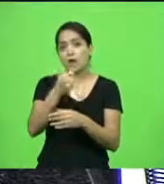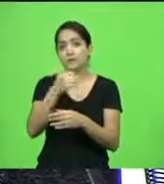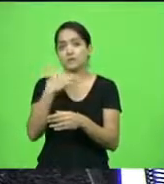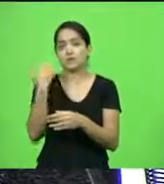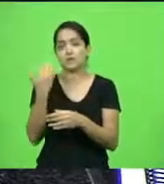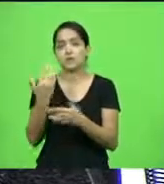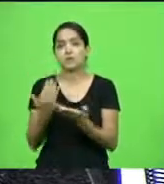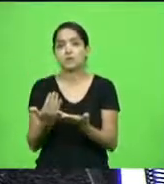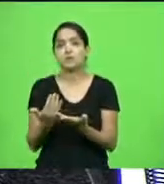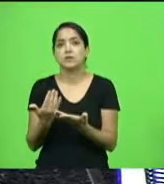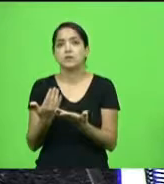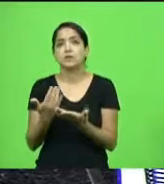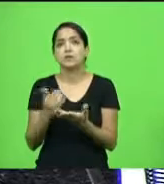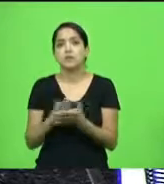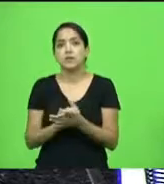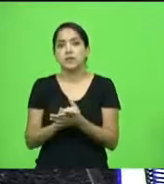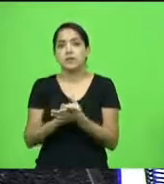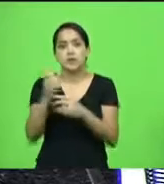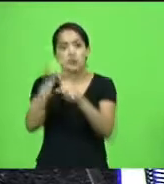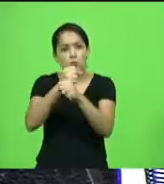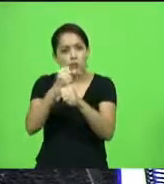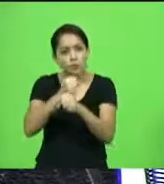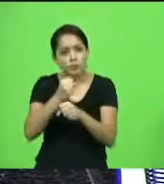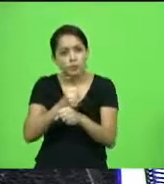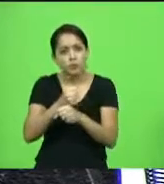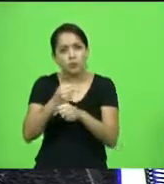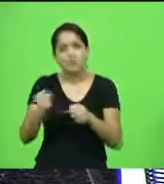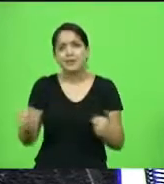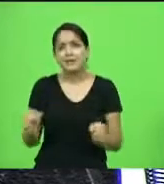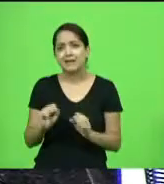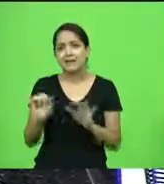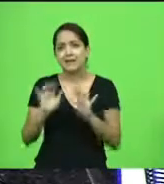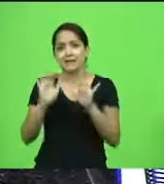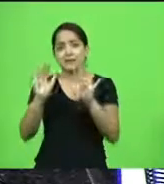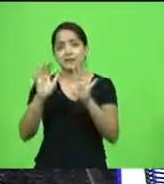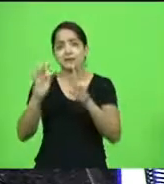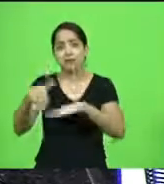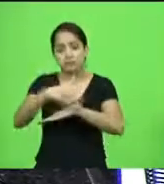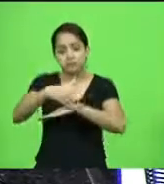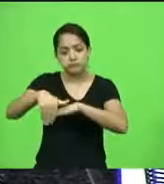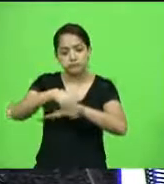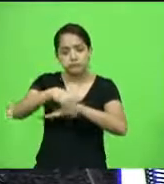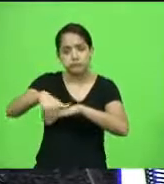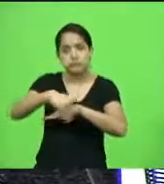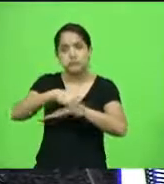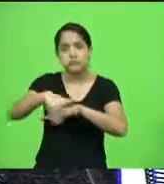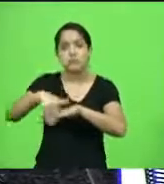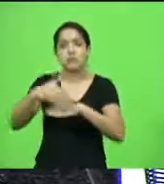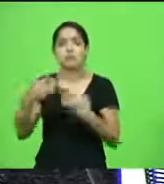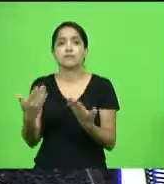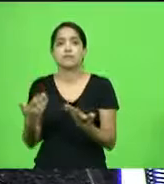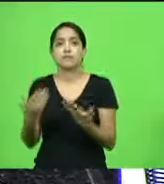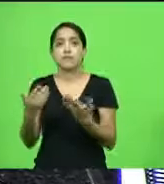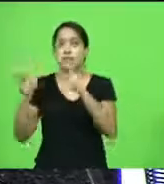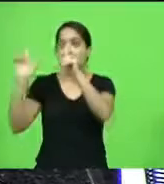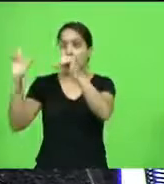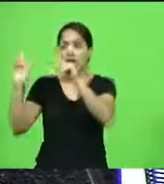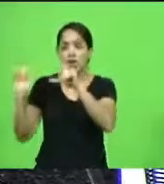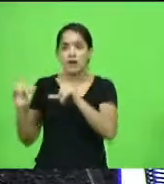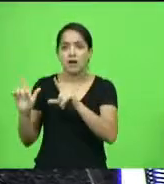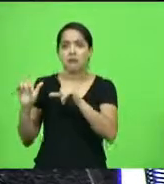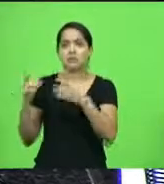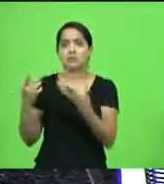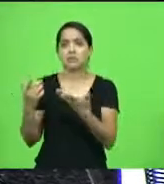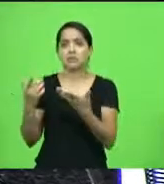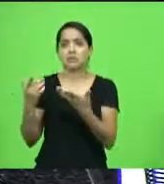reais para fazer uma porcaria de um asfalto que não vai durar três anos e não se tem o cuidado de colocar placas, de se verificar